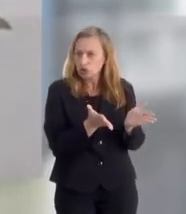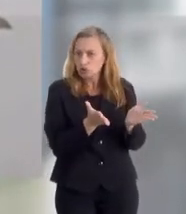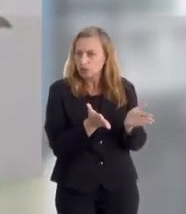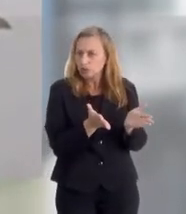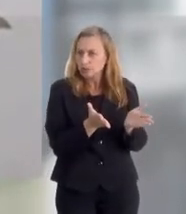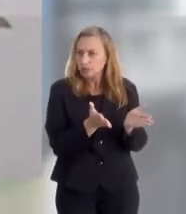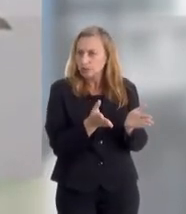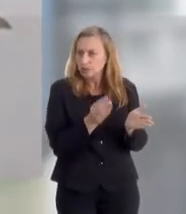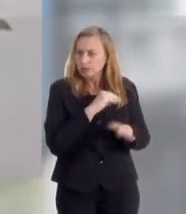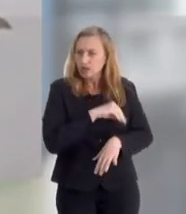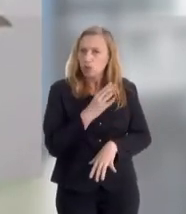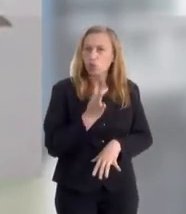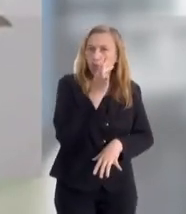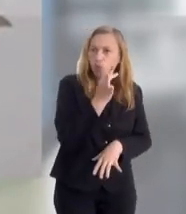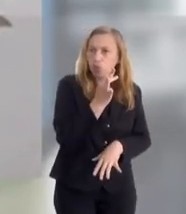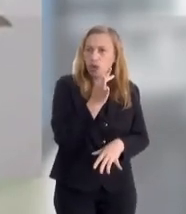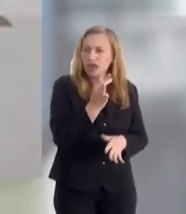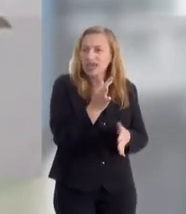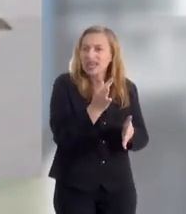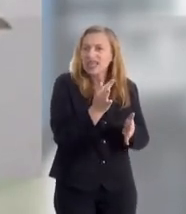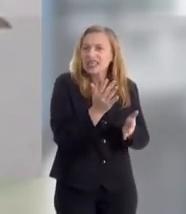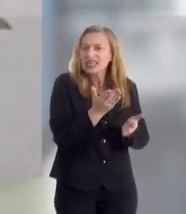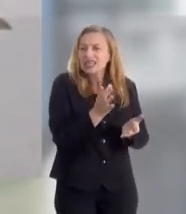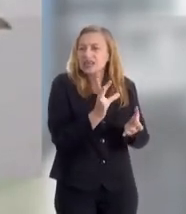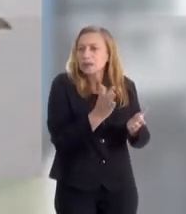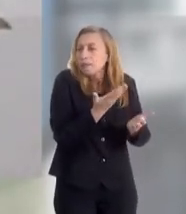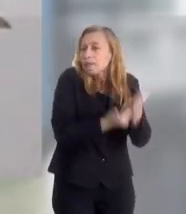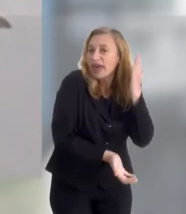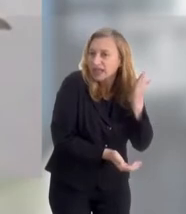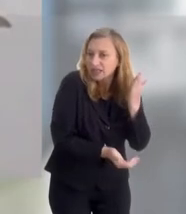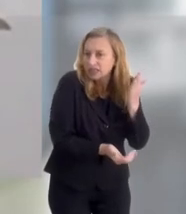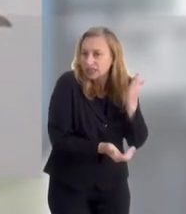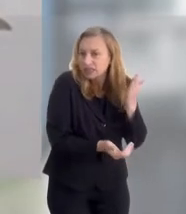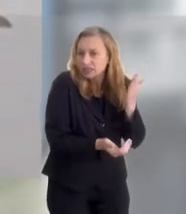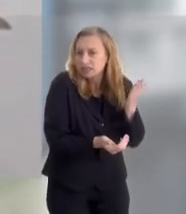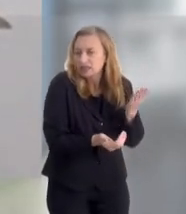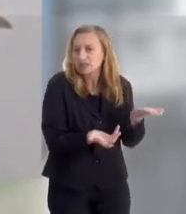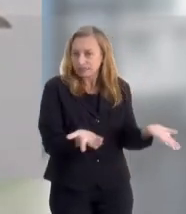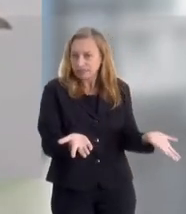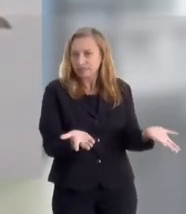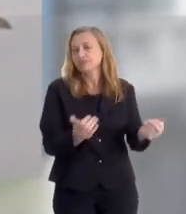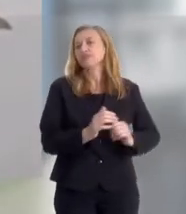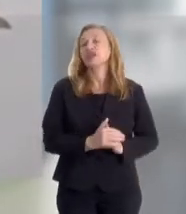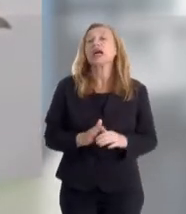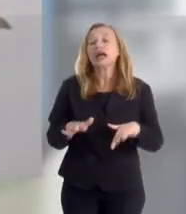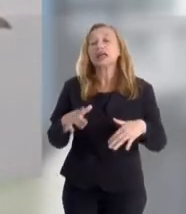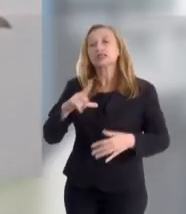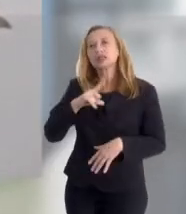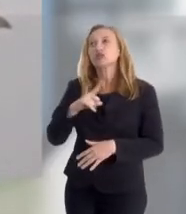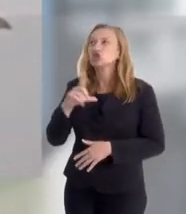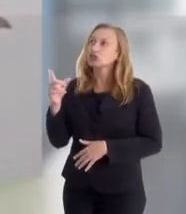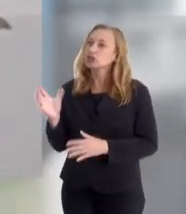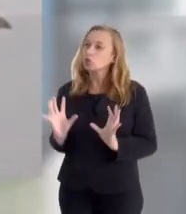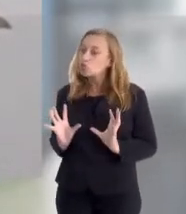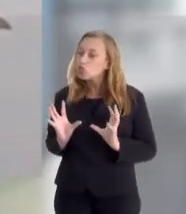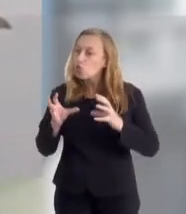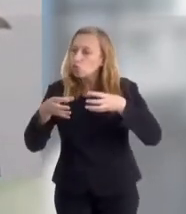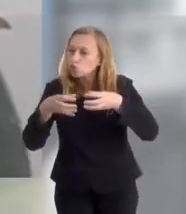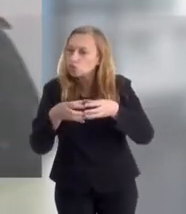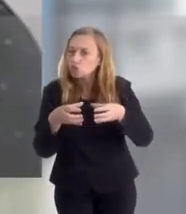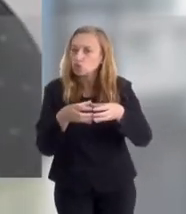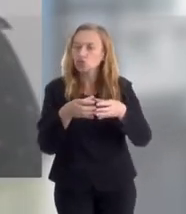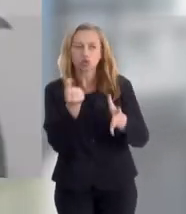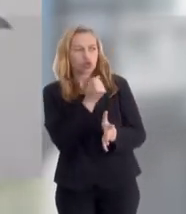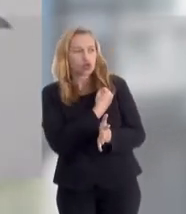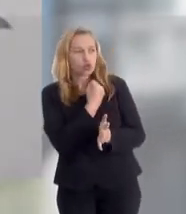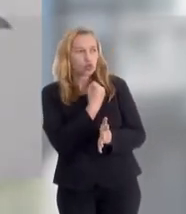que hoje está exposto à violência, deixa de ganhar no futuro, em função dessa perda do aprendizado. Então, gente tem aí